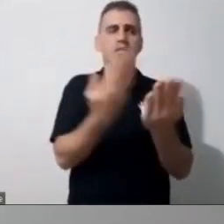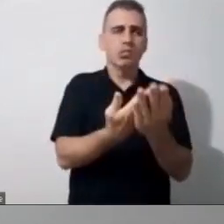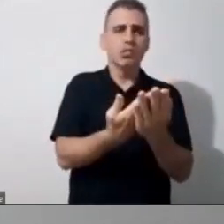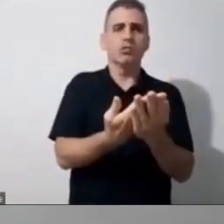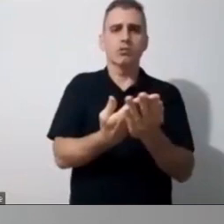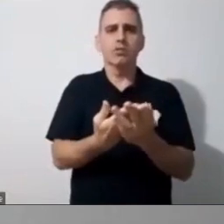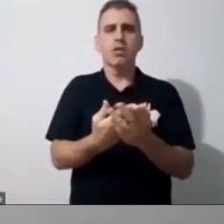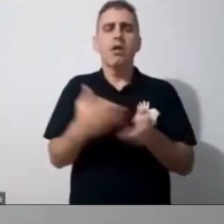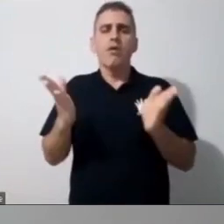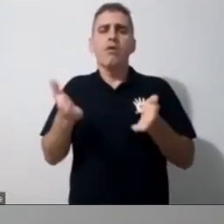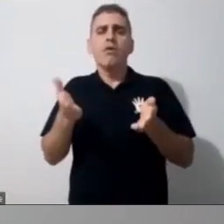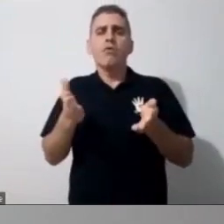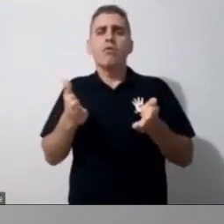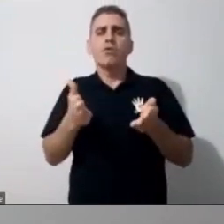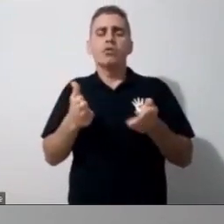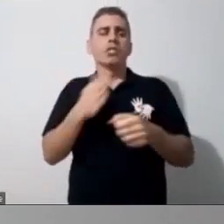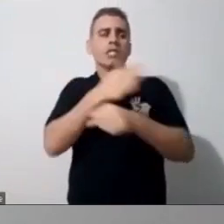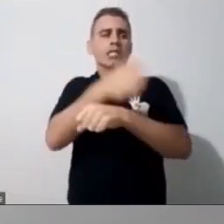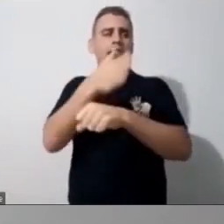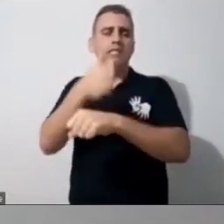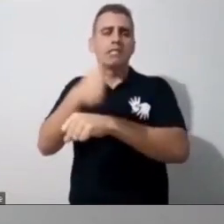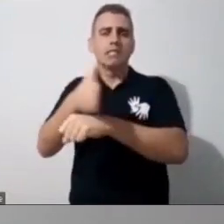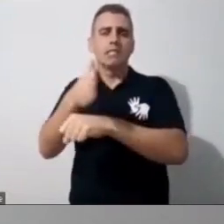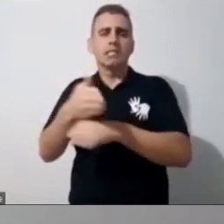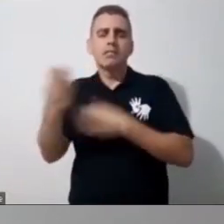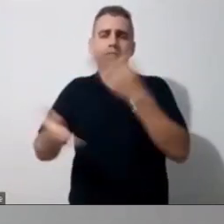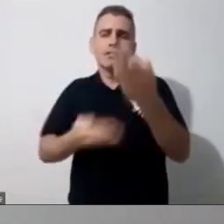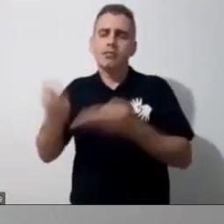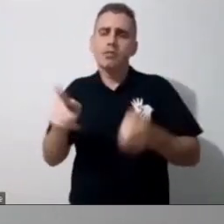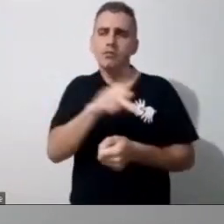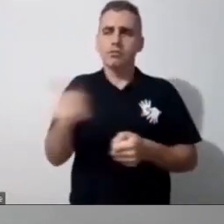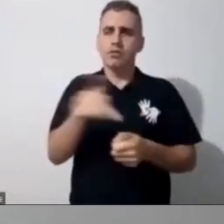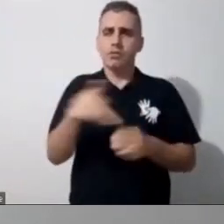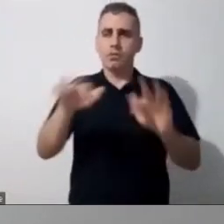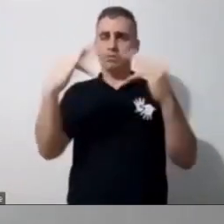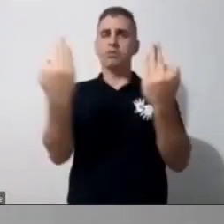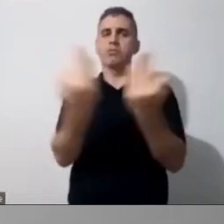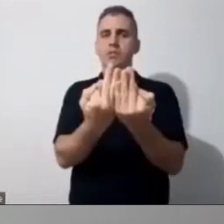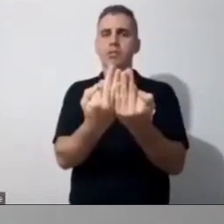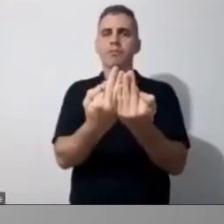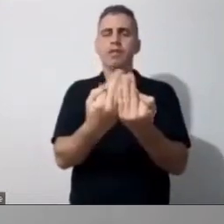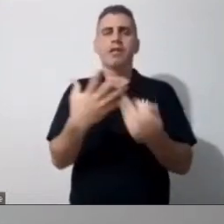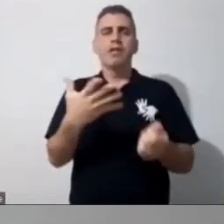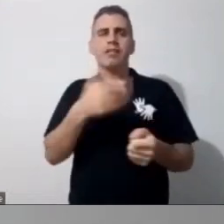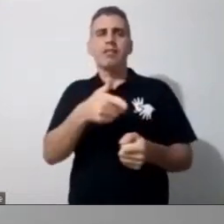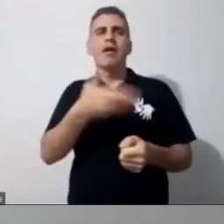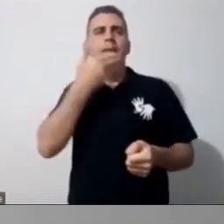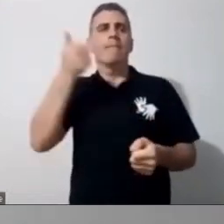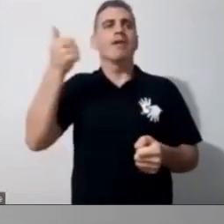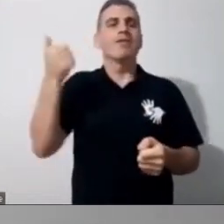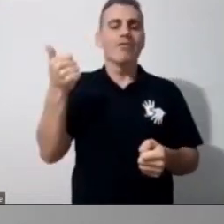essa assessoria ao professor e às famílias, ela está mais concreta, ela está mais sólida,